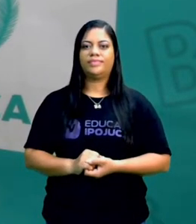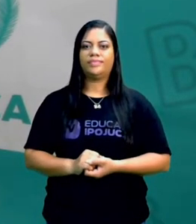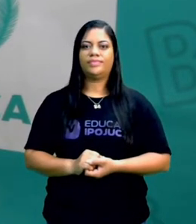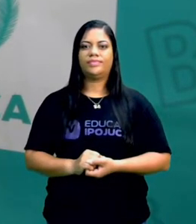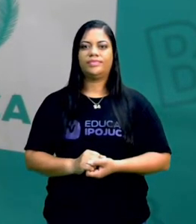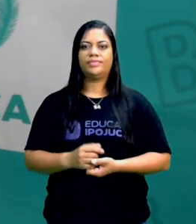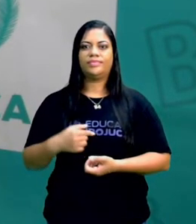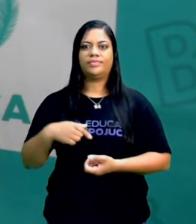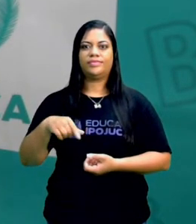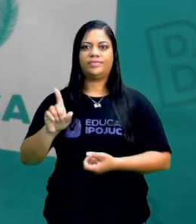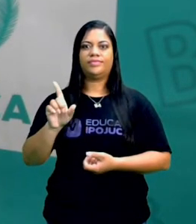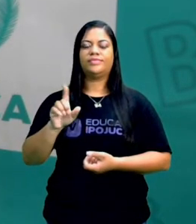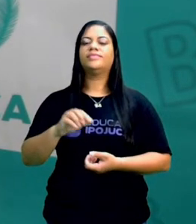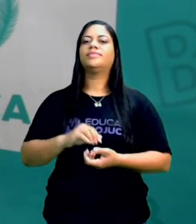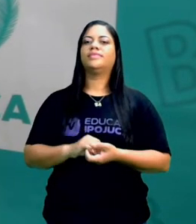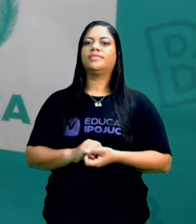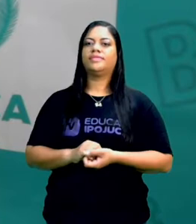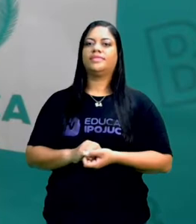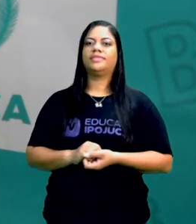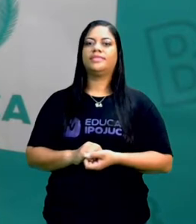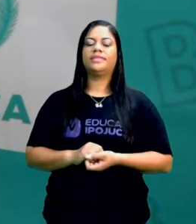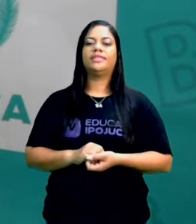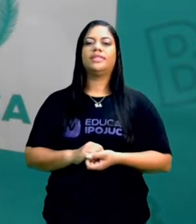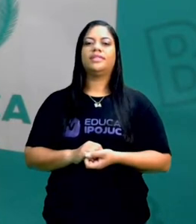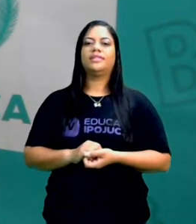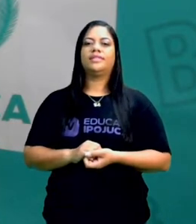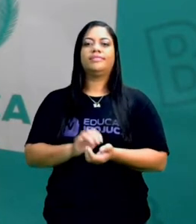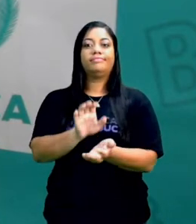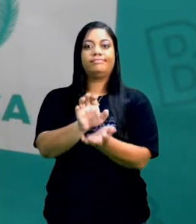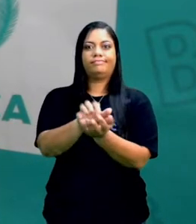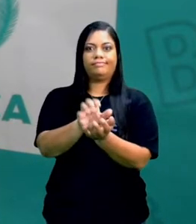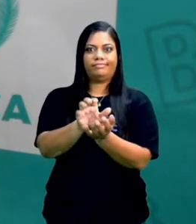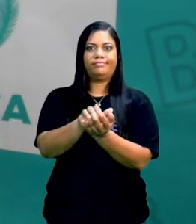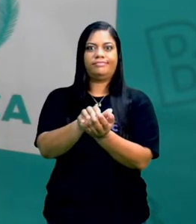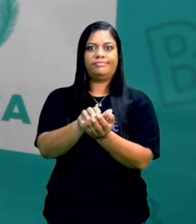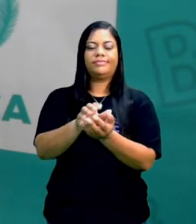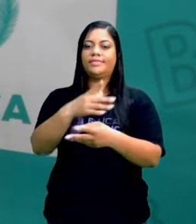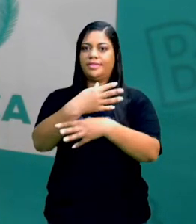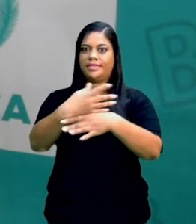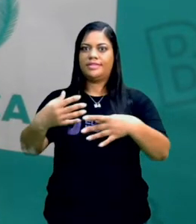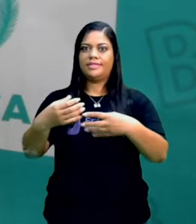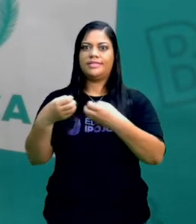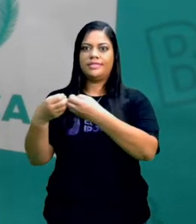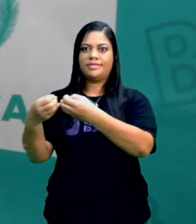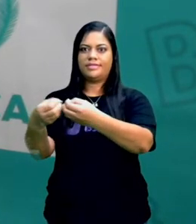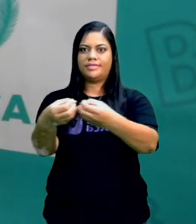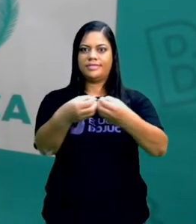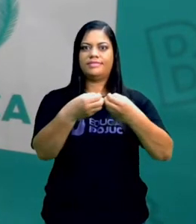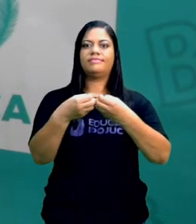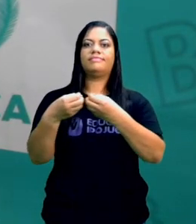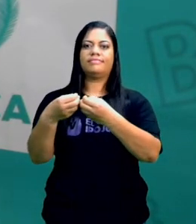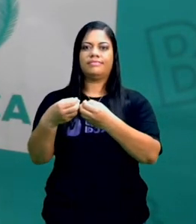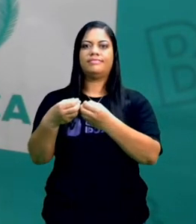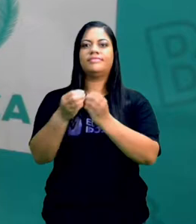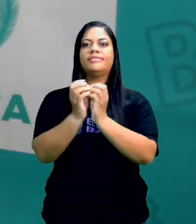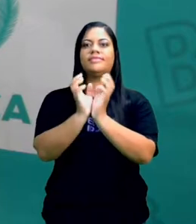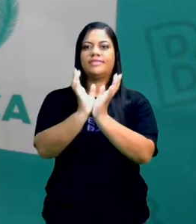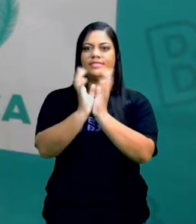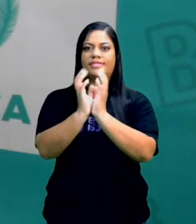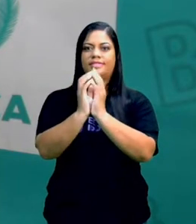a Câmara de Deputados de Pernambuco aqui em Pojuco ou no Cabo. Vai estar na cidade principal, que é